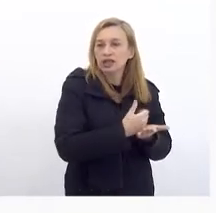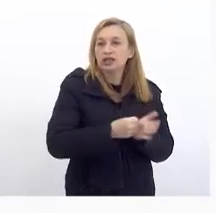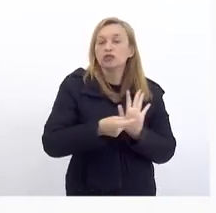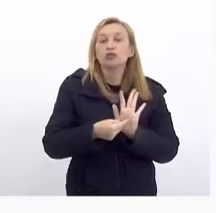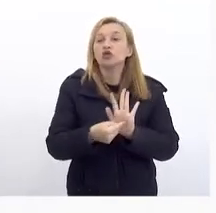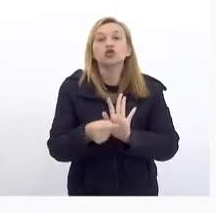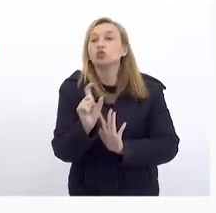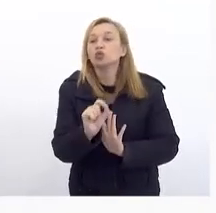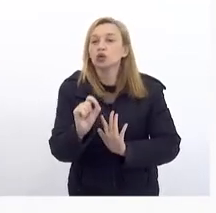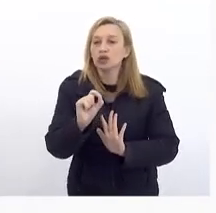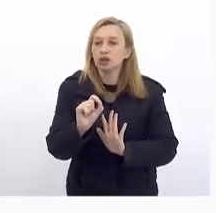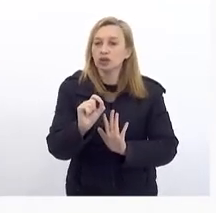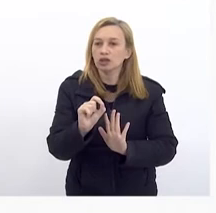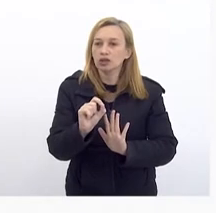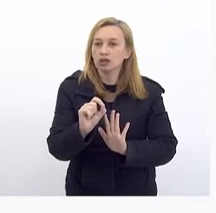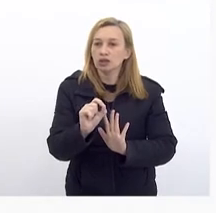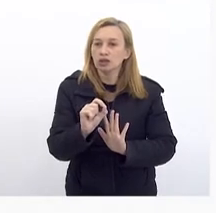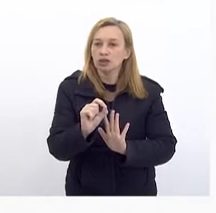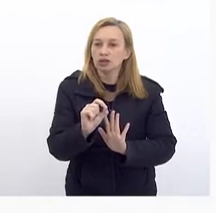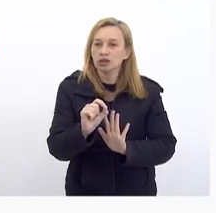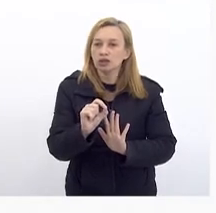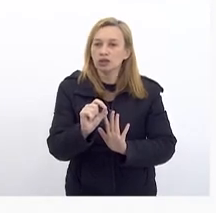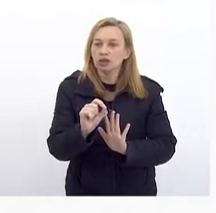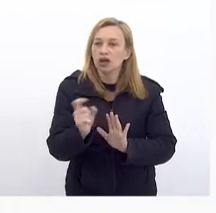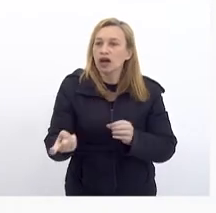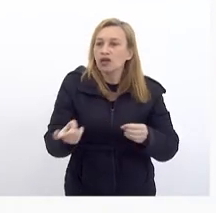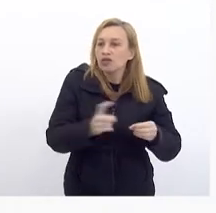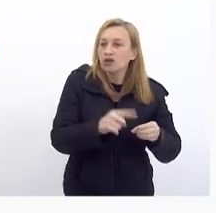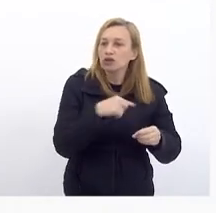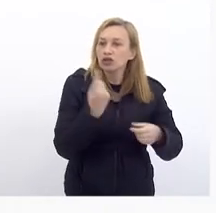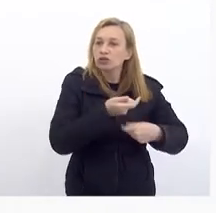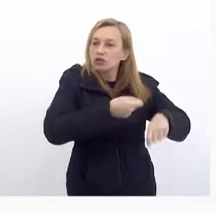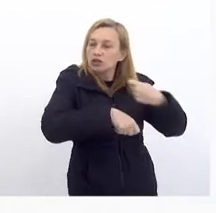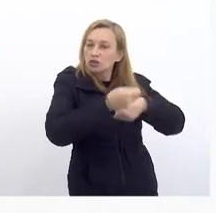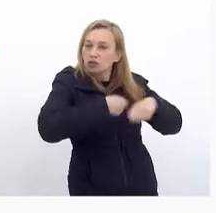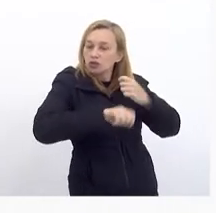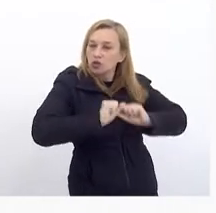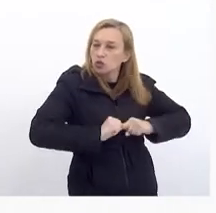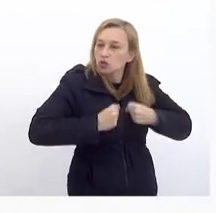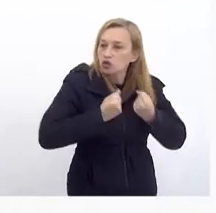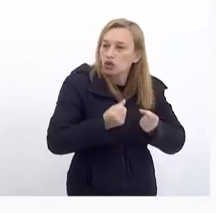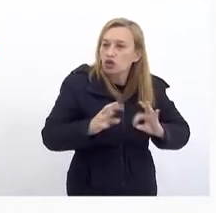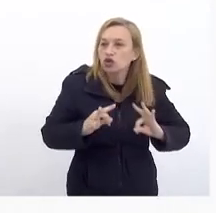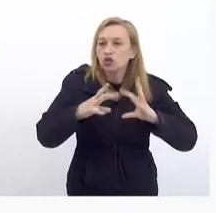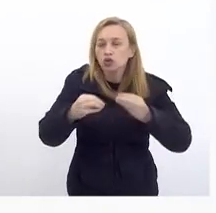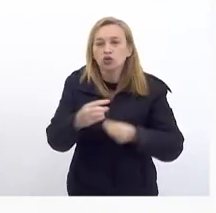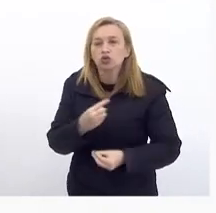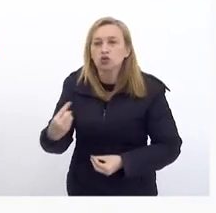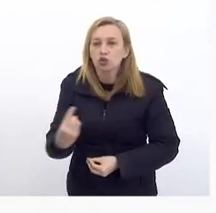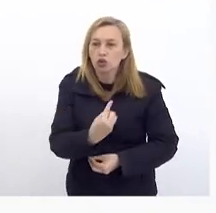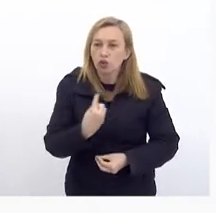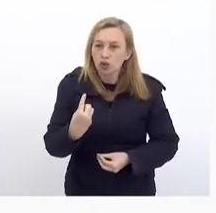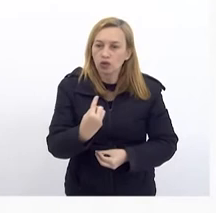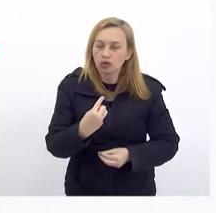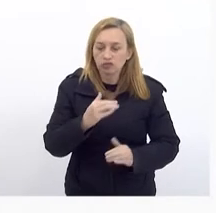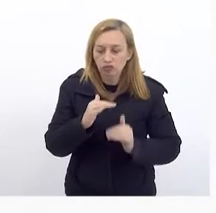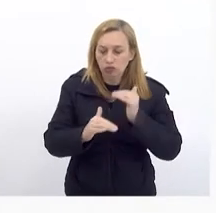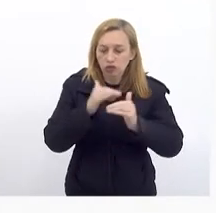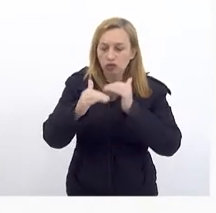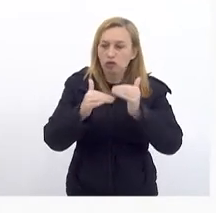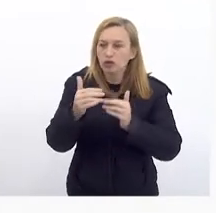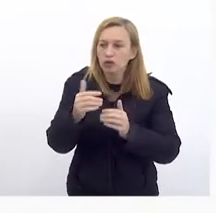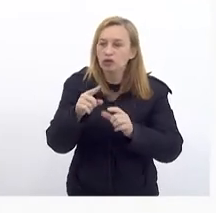O reaquecimento Da nossa economia E um esforço De todos nós Para o nosso Desenvolvimento